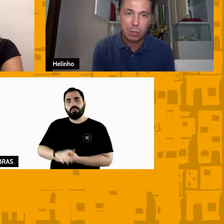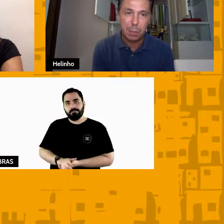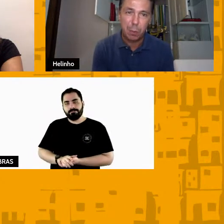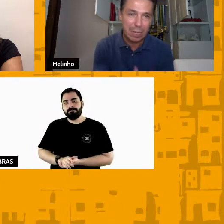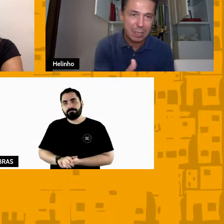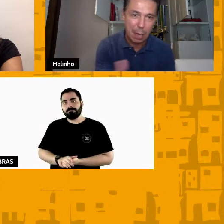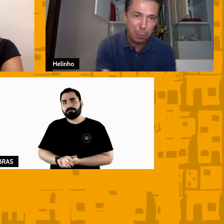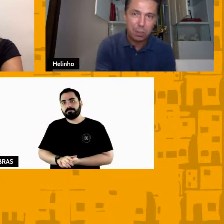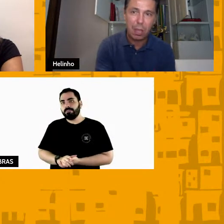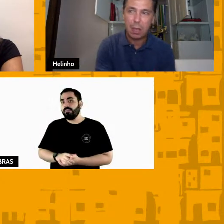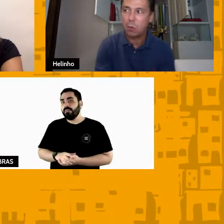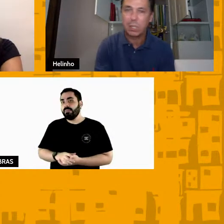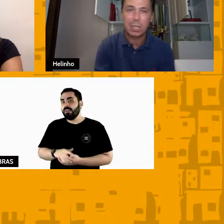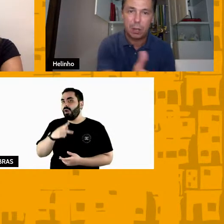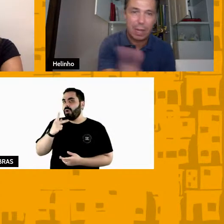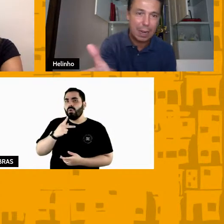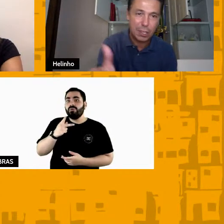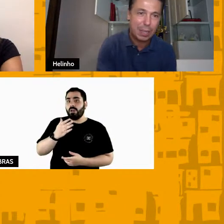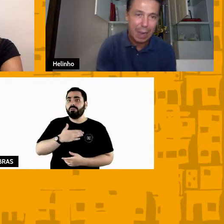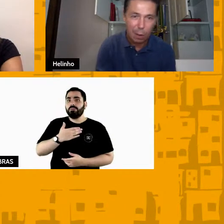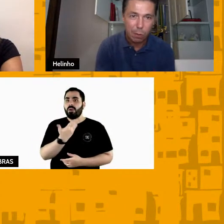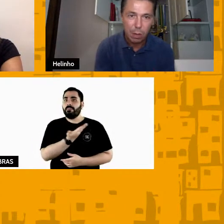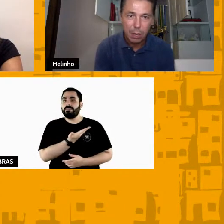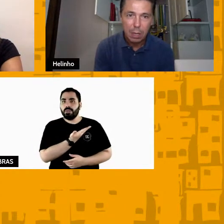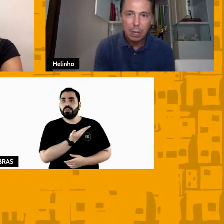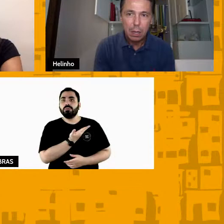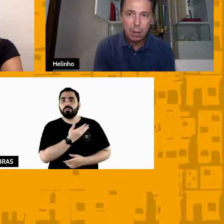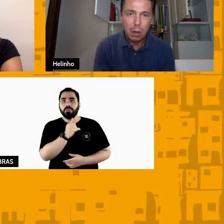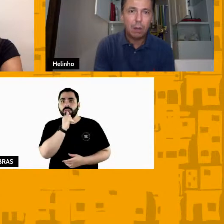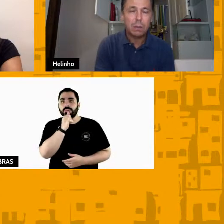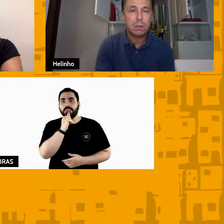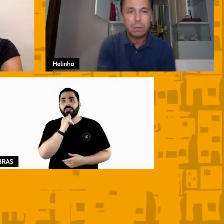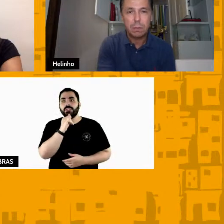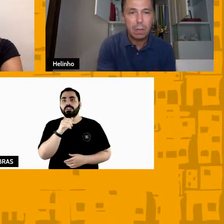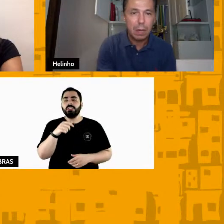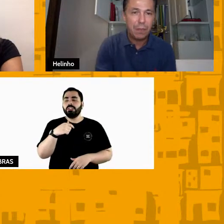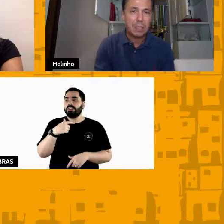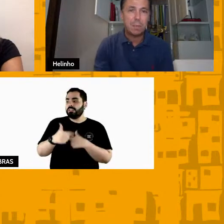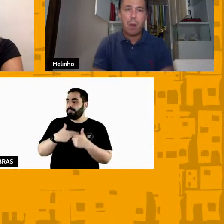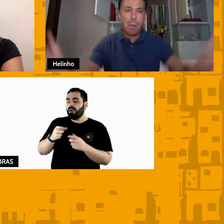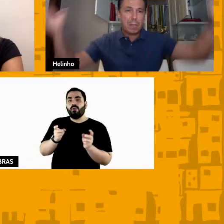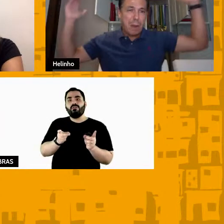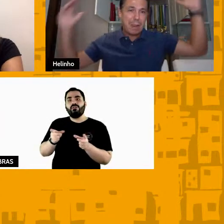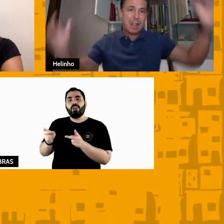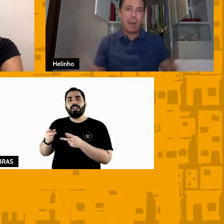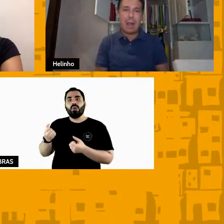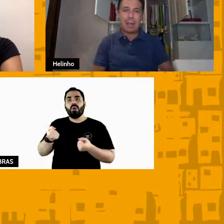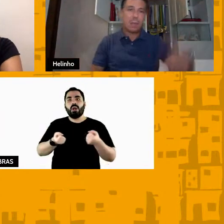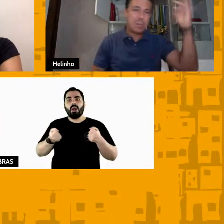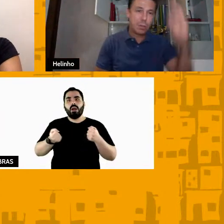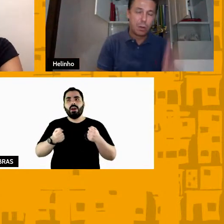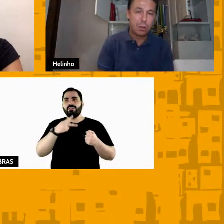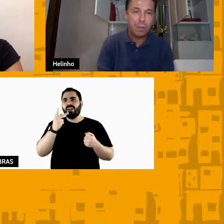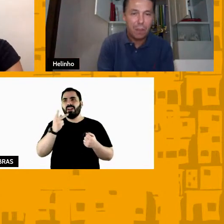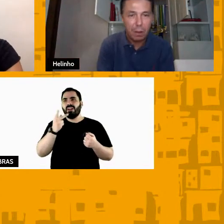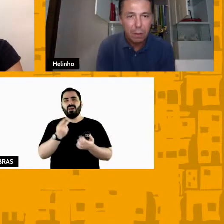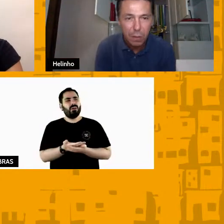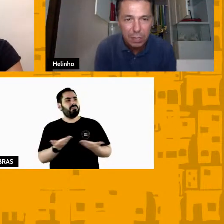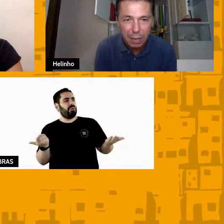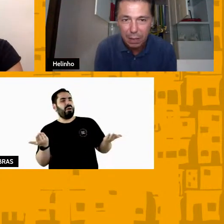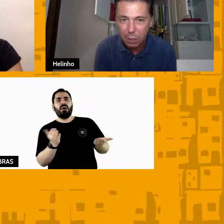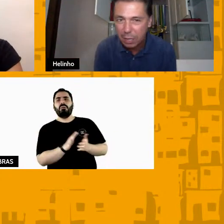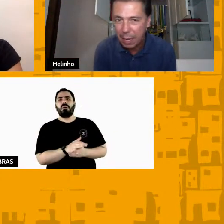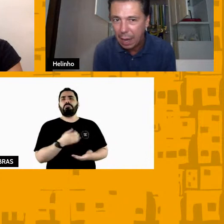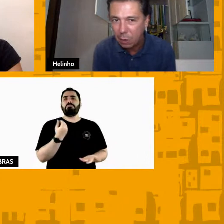amigos meus que por exemplo tem concessionária de carro ele fala assim pô mas perdeu lá que absurdo eu